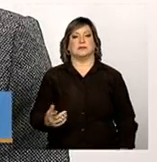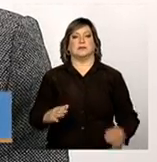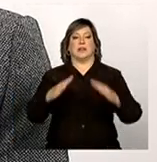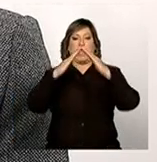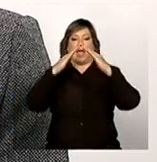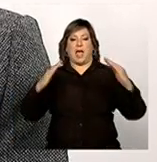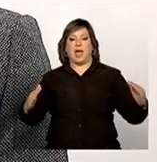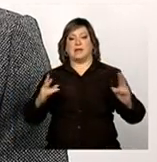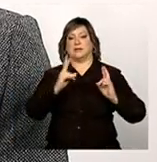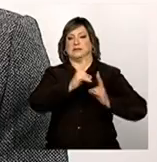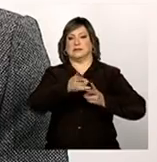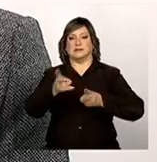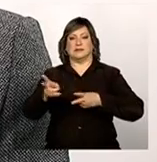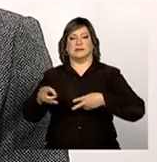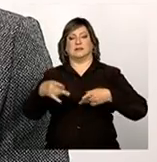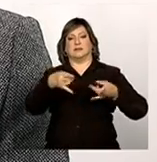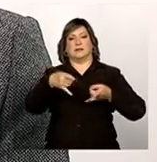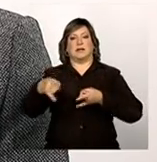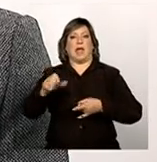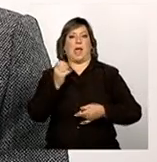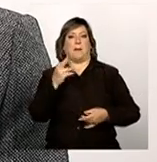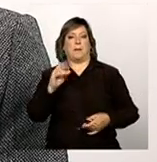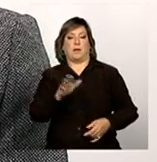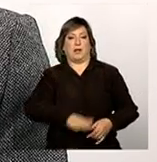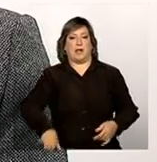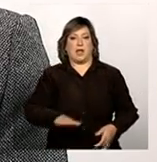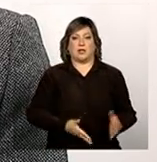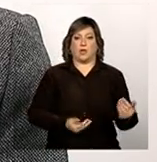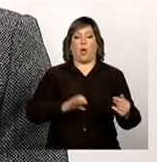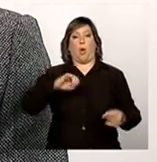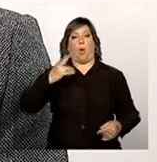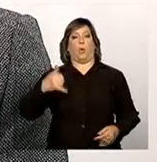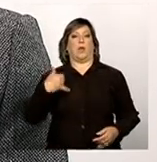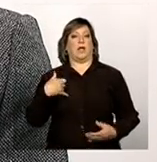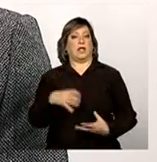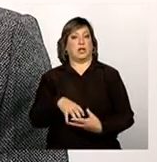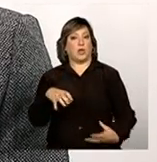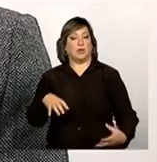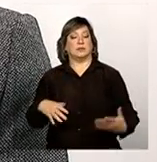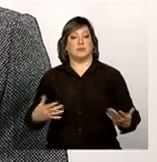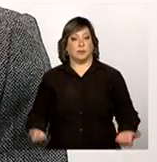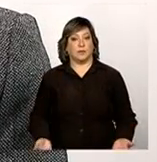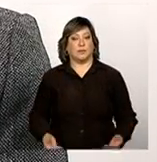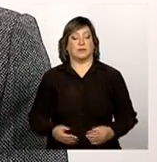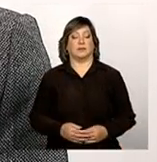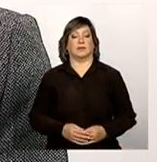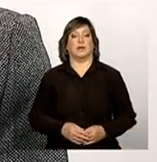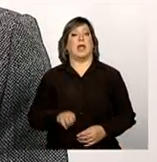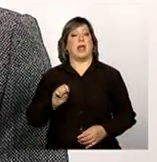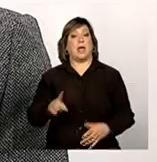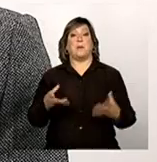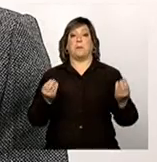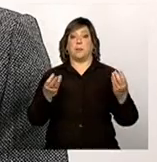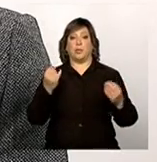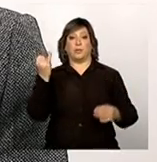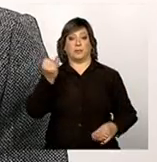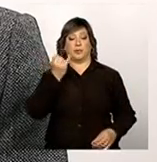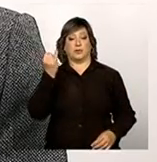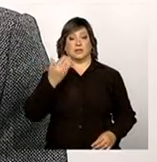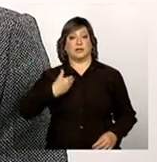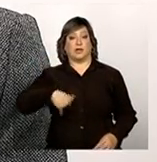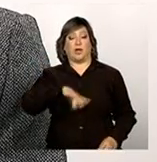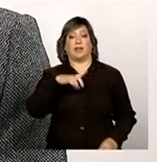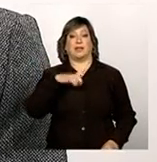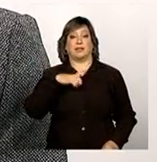adolescentes, ou abrigos para idosos. E, de fato, é muito importante que a gente tenha um bom